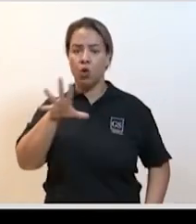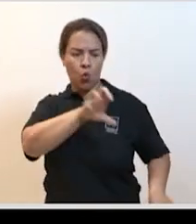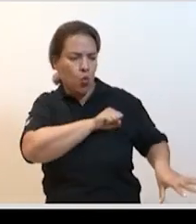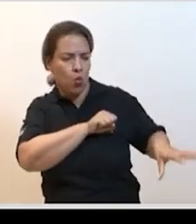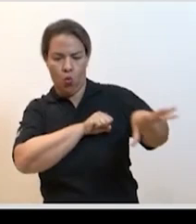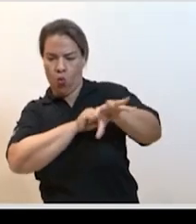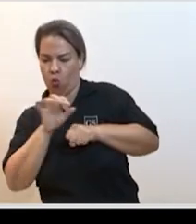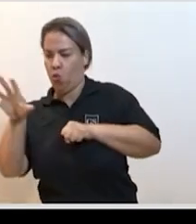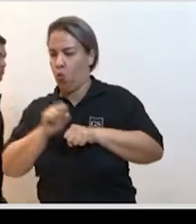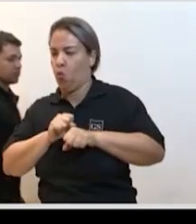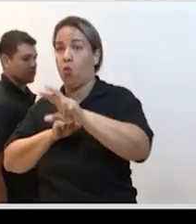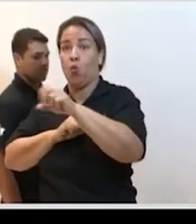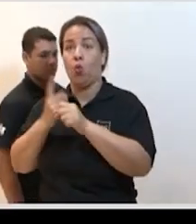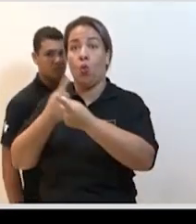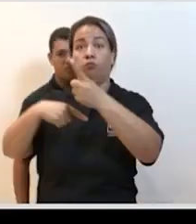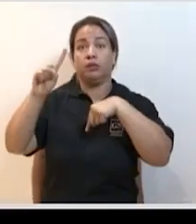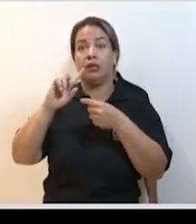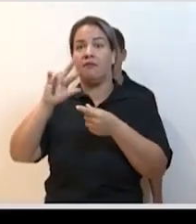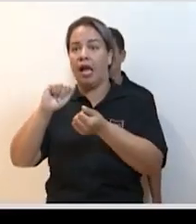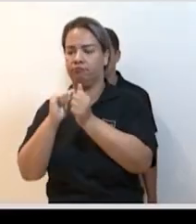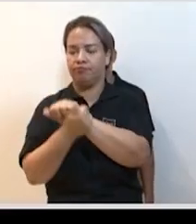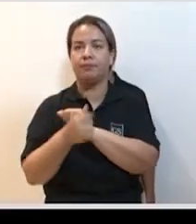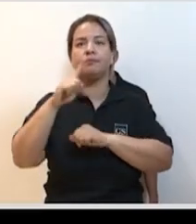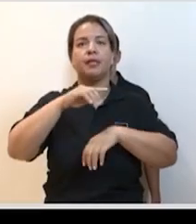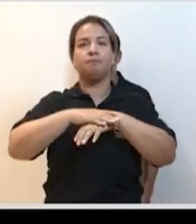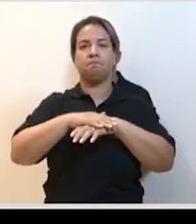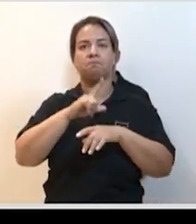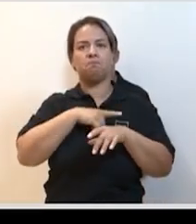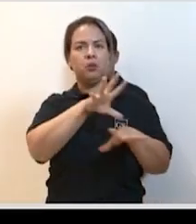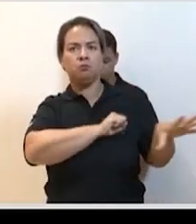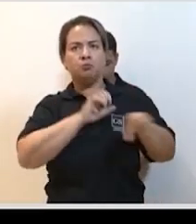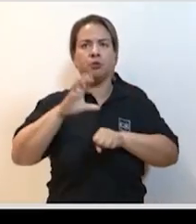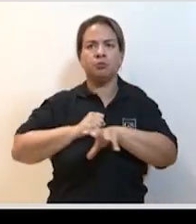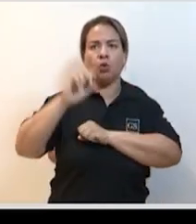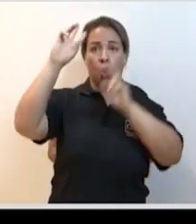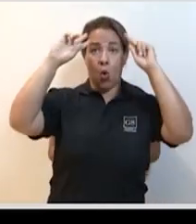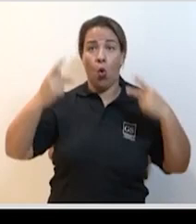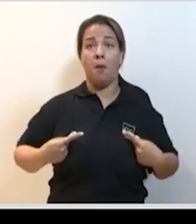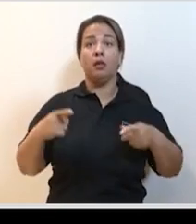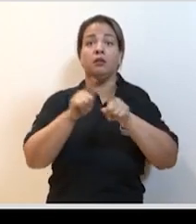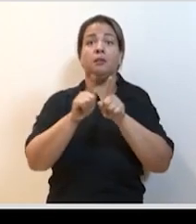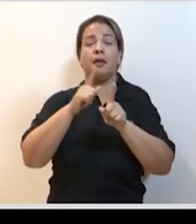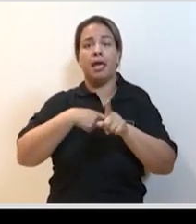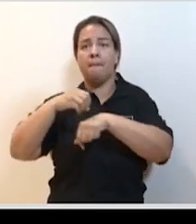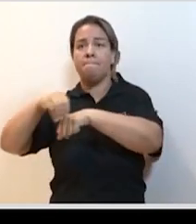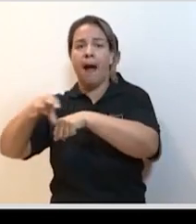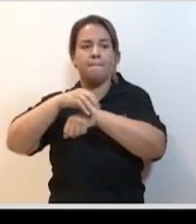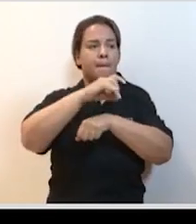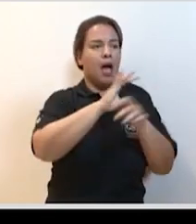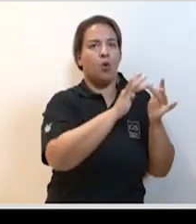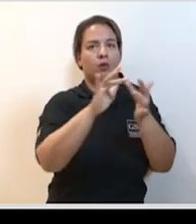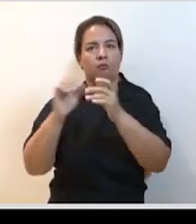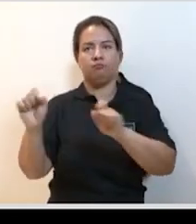espécie ou outra e, com isso, eles conseguem se adaptar a circunstâncias, por exemplo, de infectar seres humanos e de ser capazes de ser transmissíveis de humano a